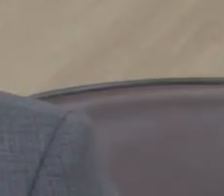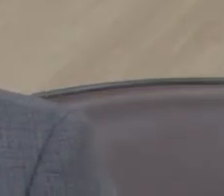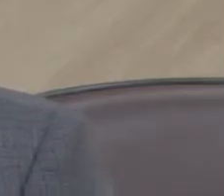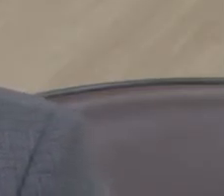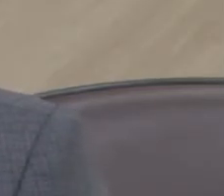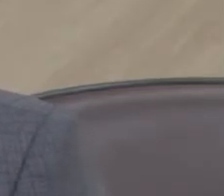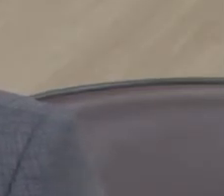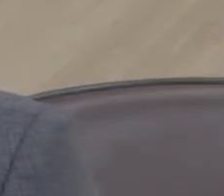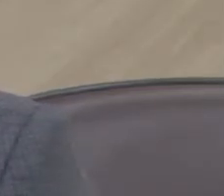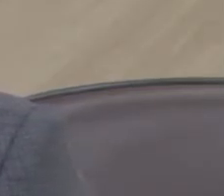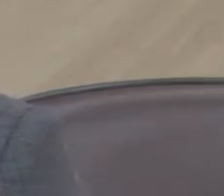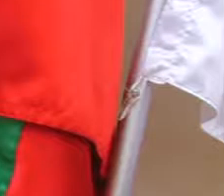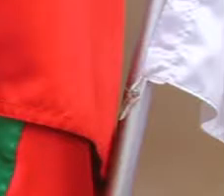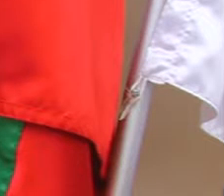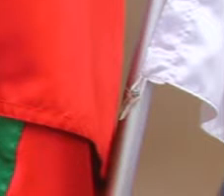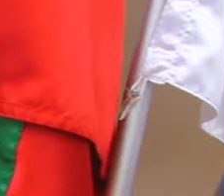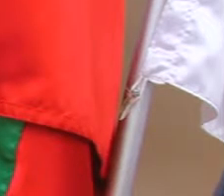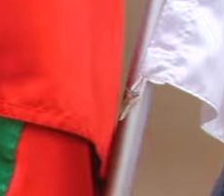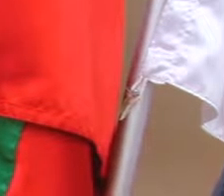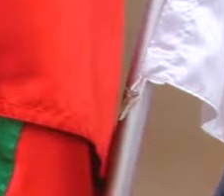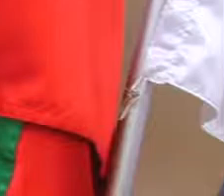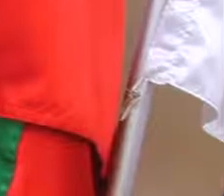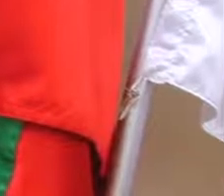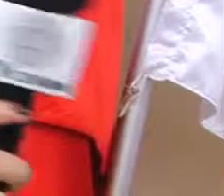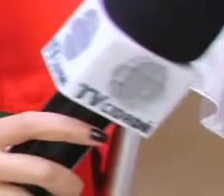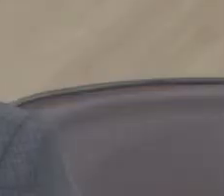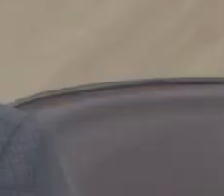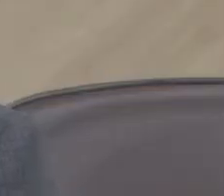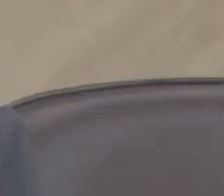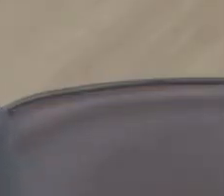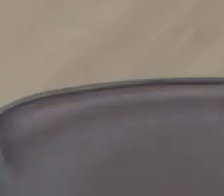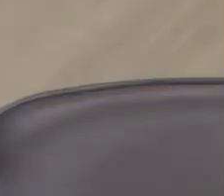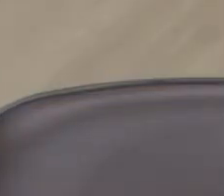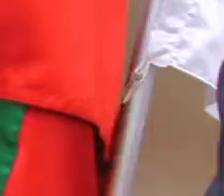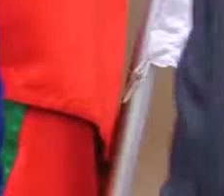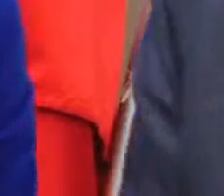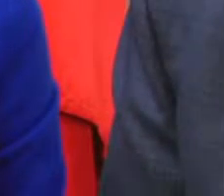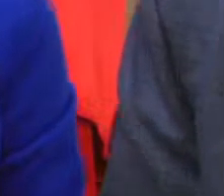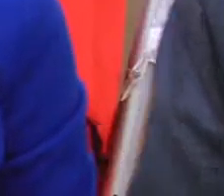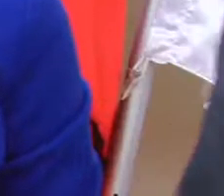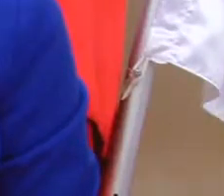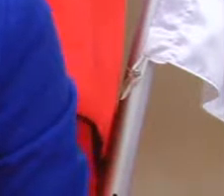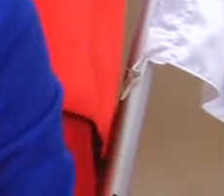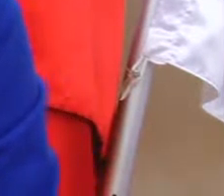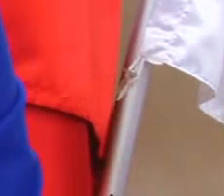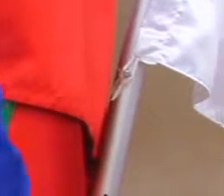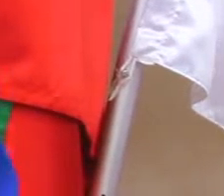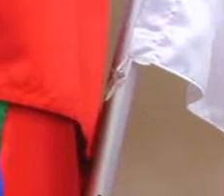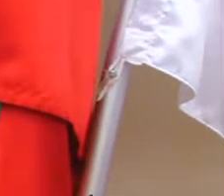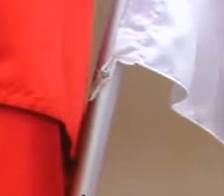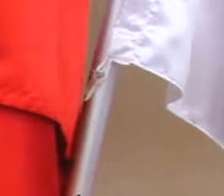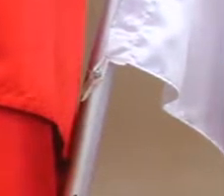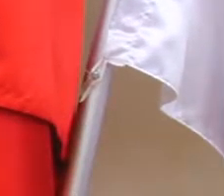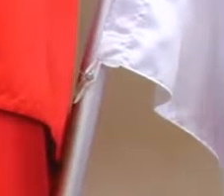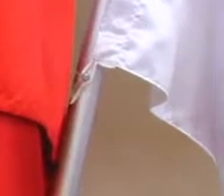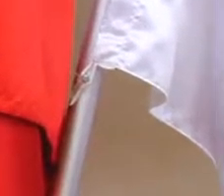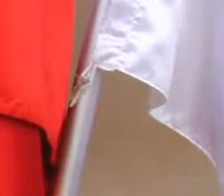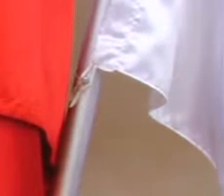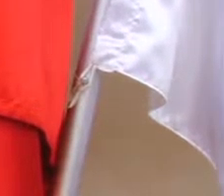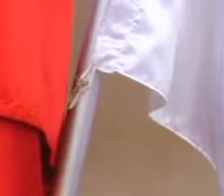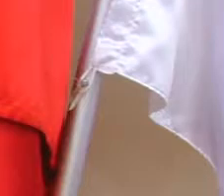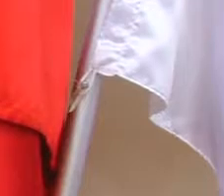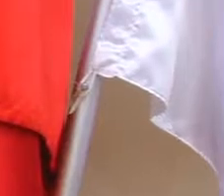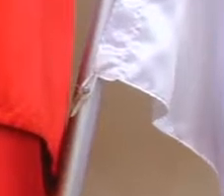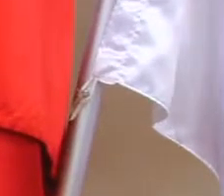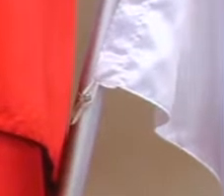internacional. Vereador, obrigada pela sua participação aqui na TV Cidadã. Ok, boa noite. Vou conversar também com o vereador Tita Beloli, ele já está chegando